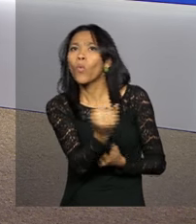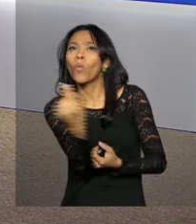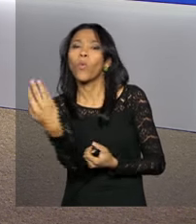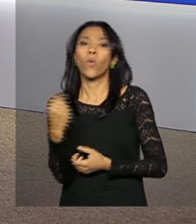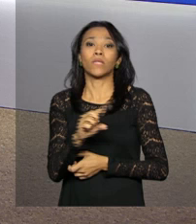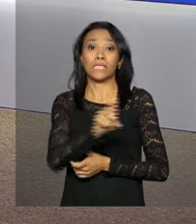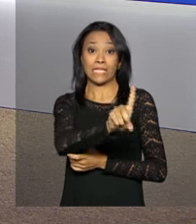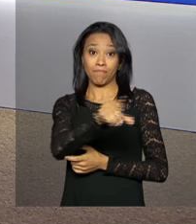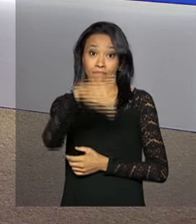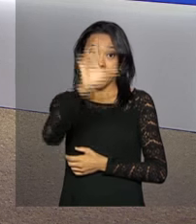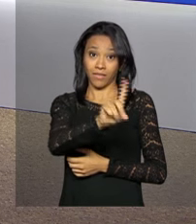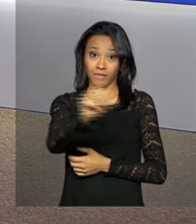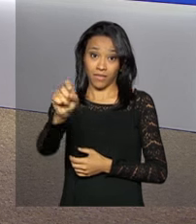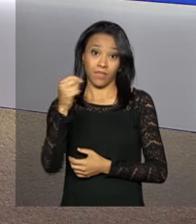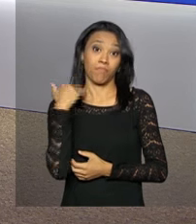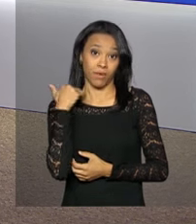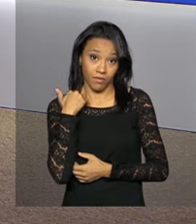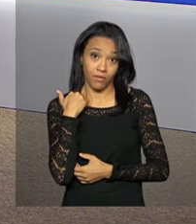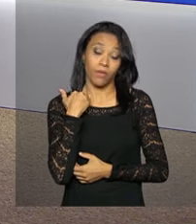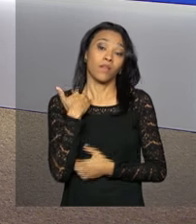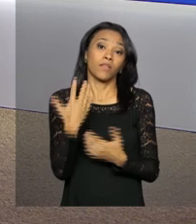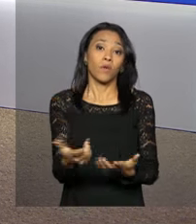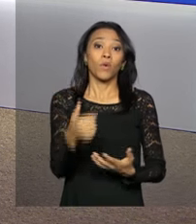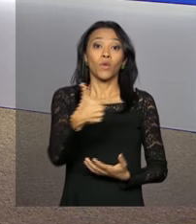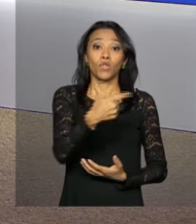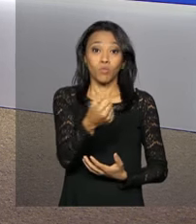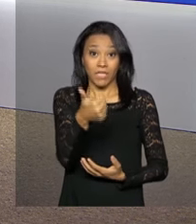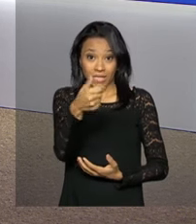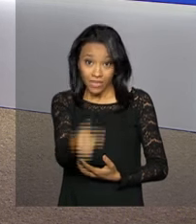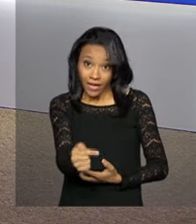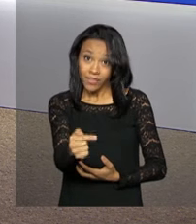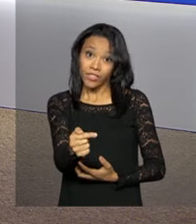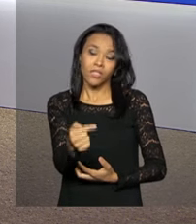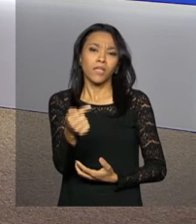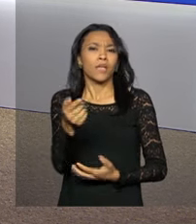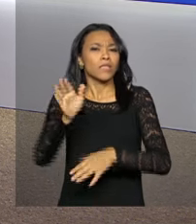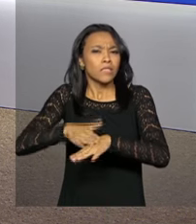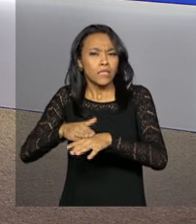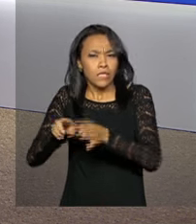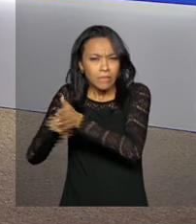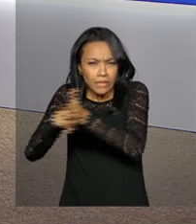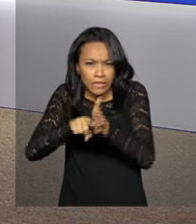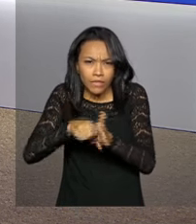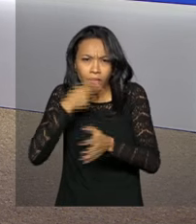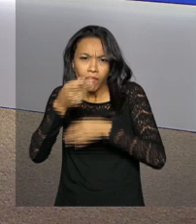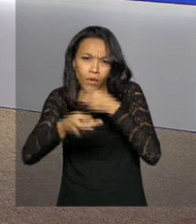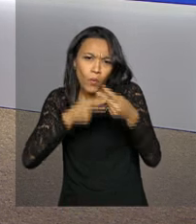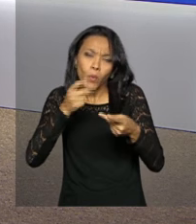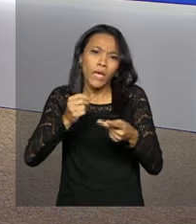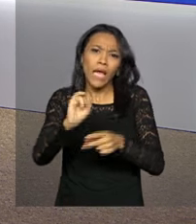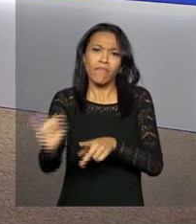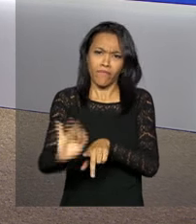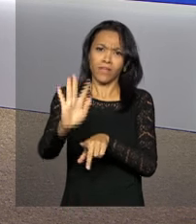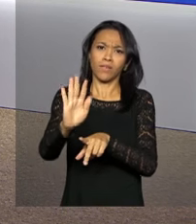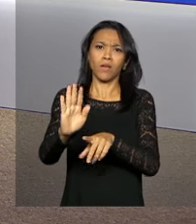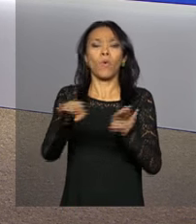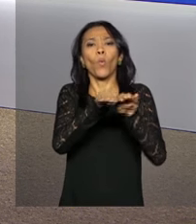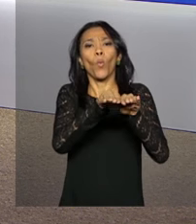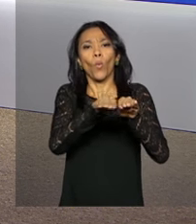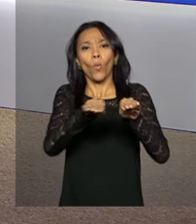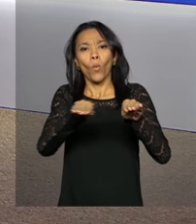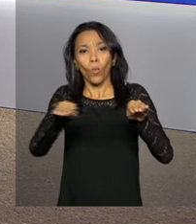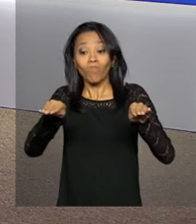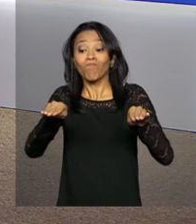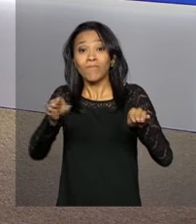instituições financeiras. Para 2017, a estimativa dos economistas para a inflação permaneceu estável em